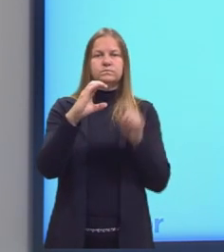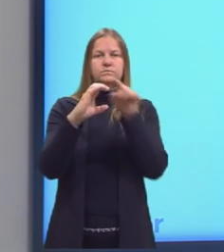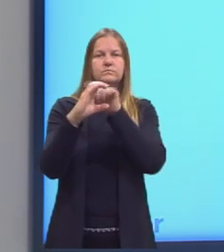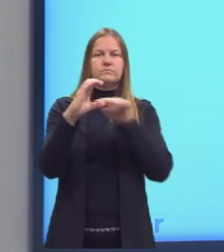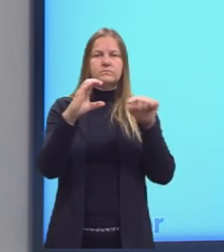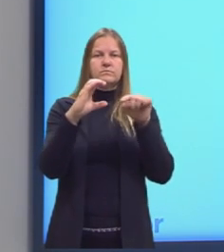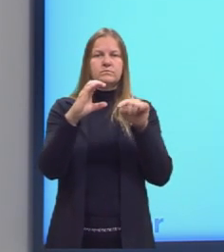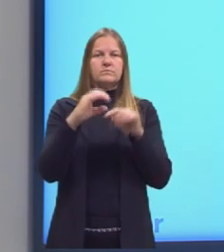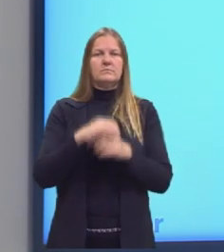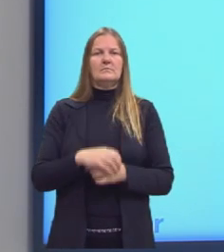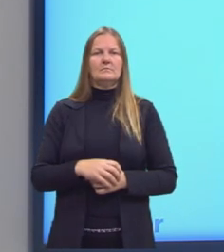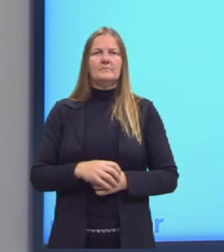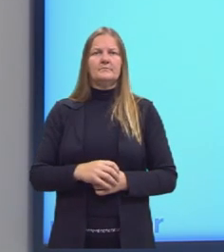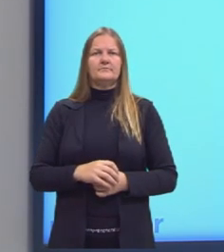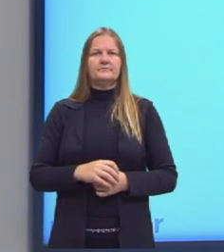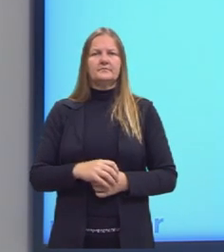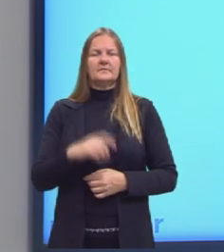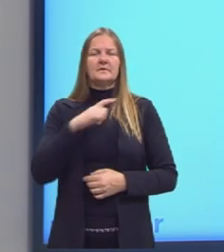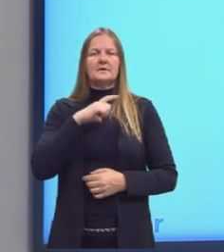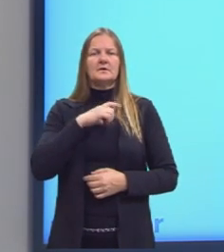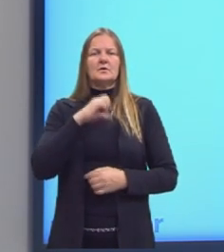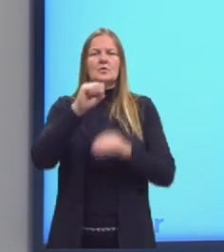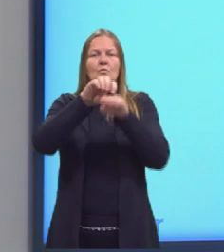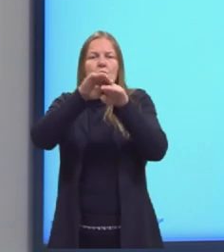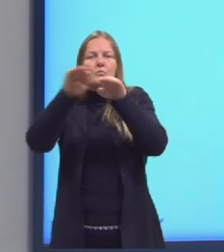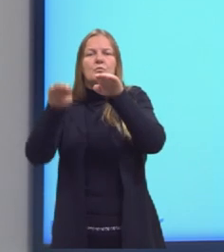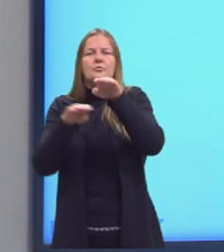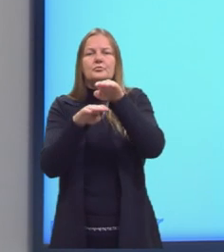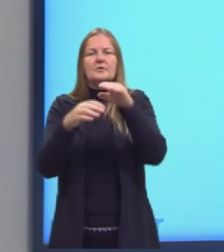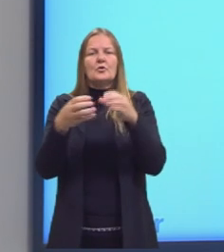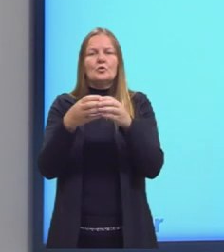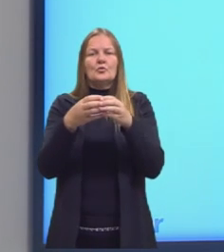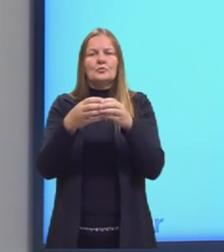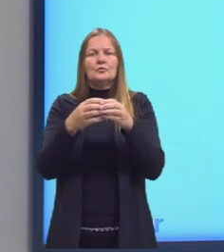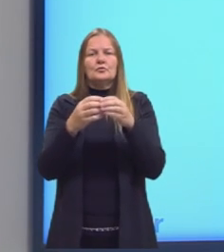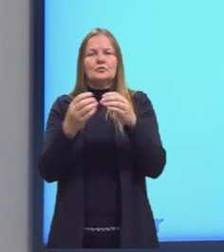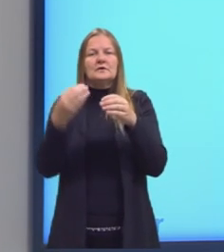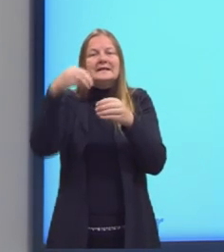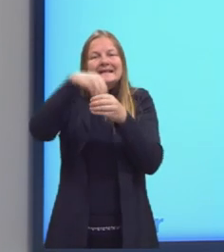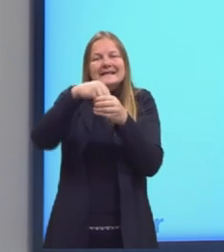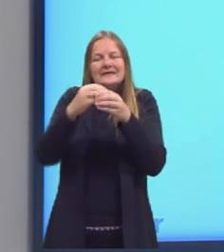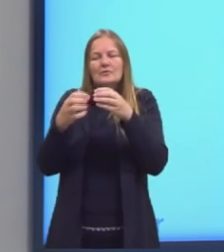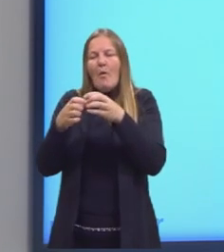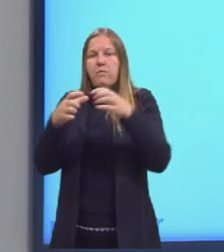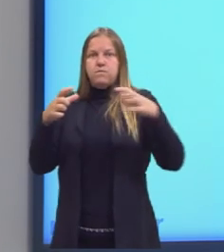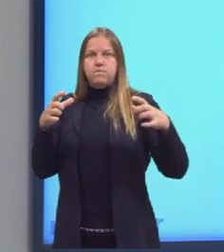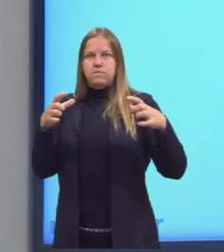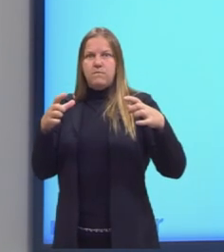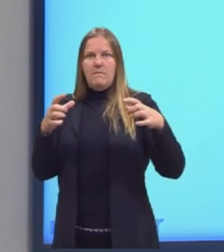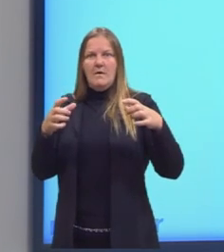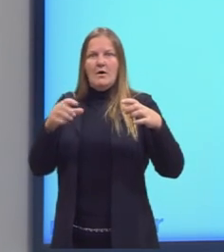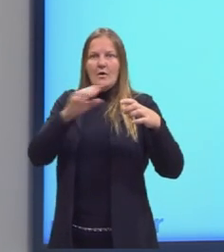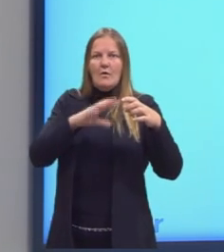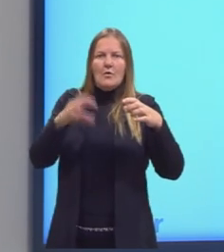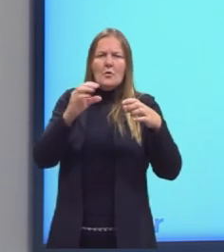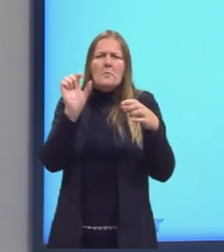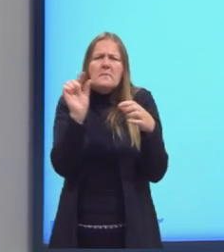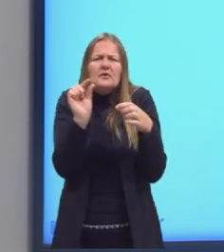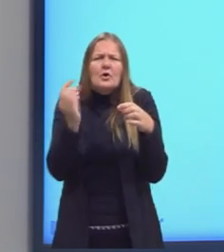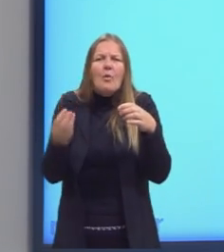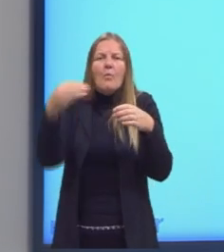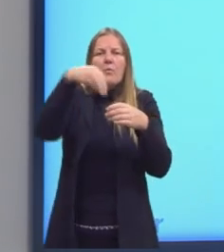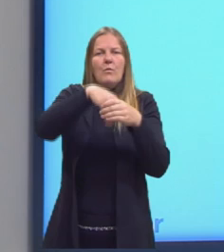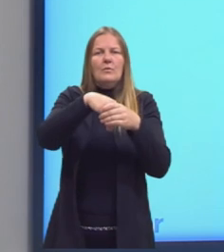contido, nós também chamamos de subconjunto. Ou seja, ele faz parte de um conjunto maior. Quando não está